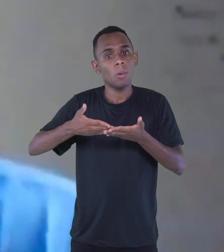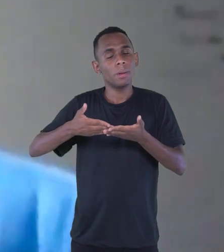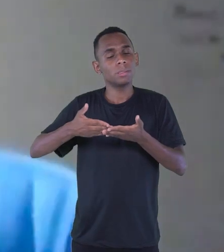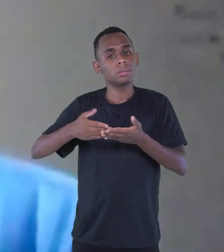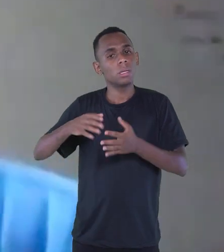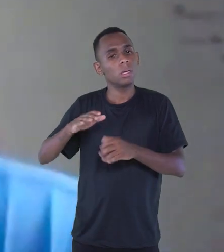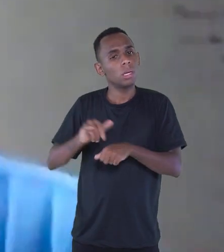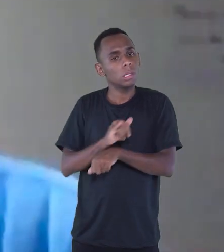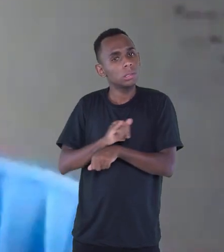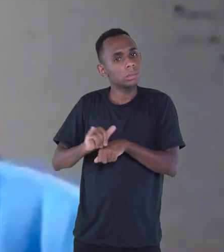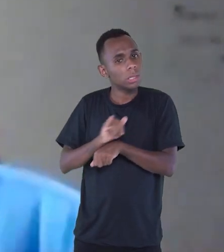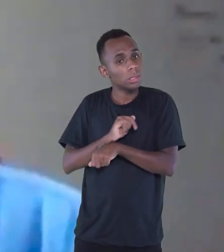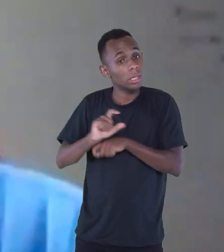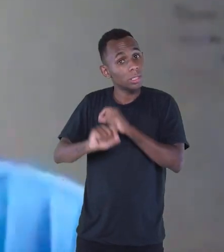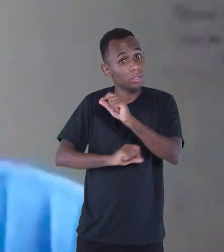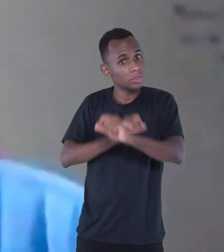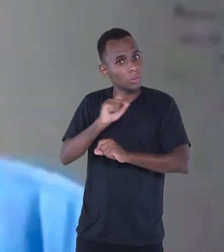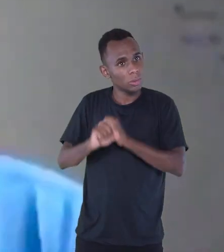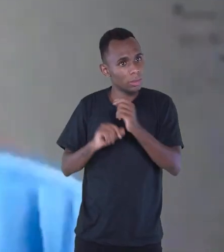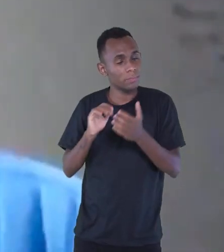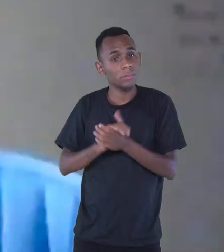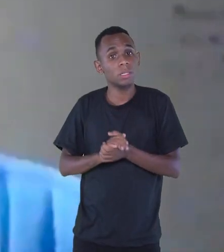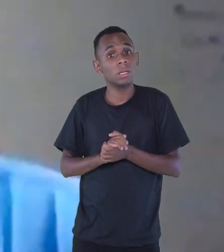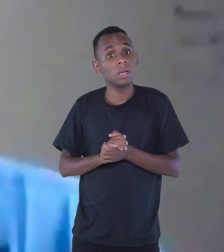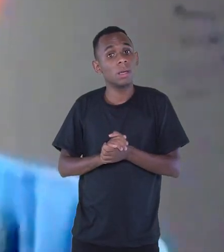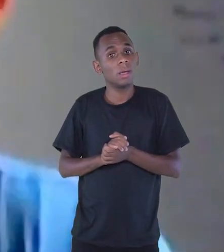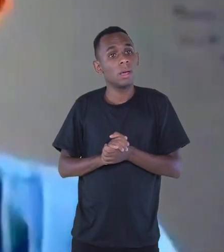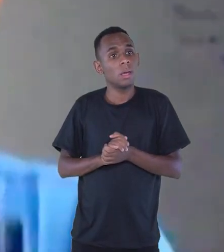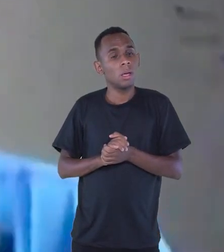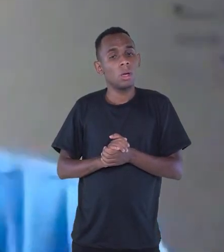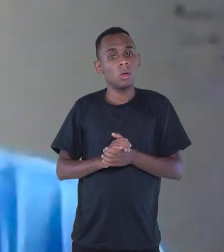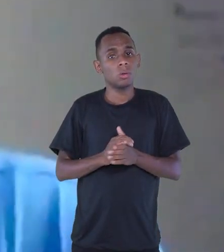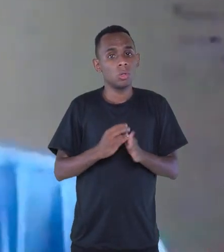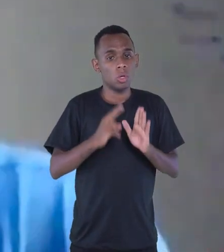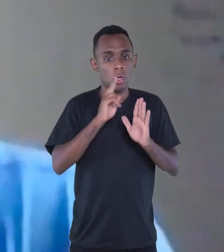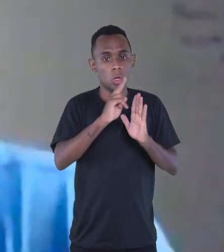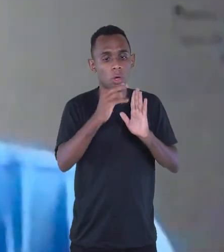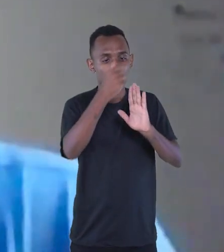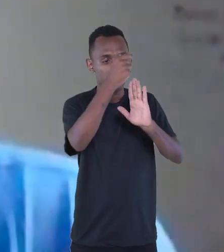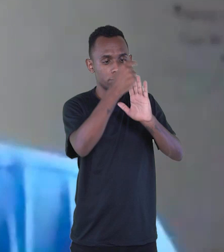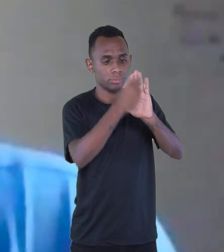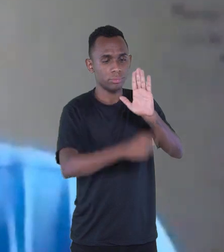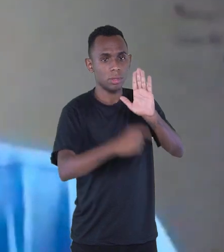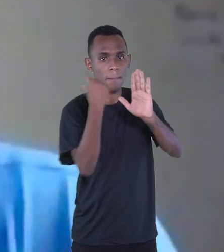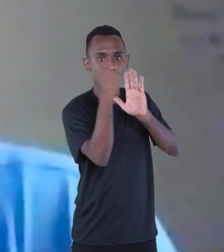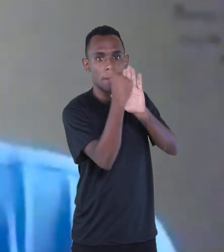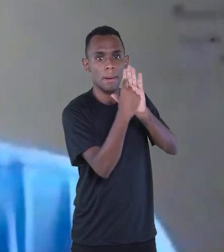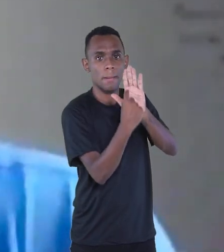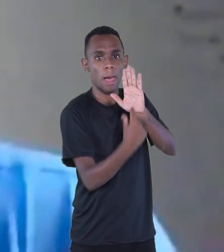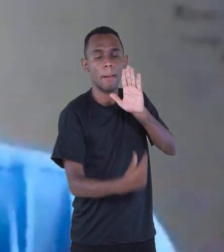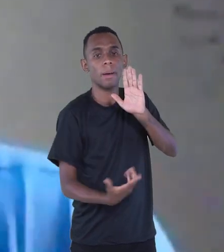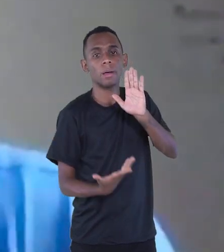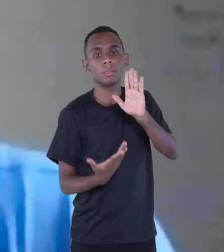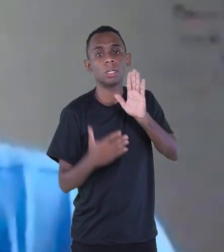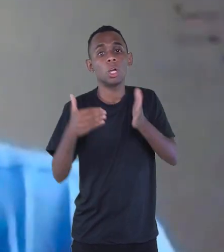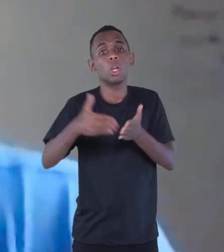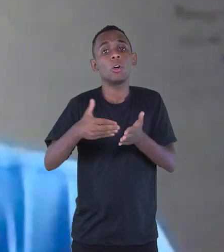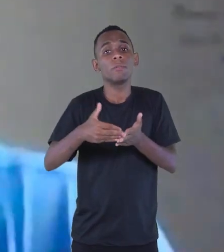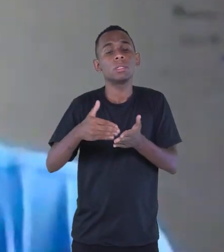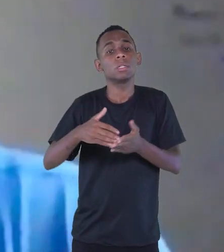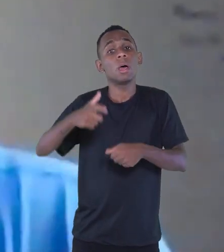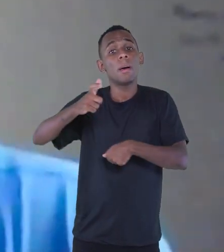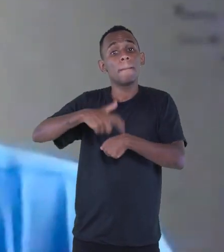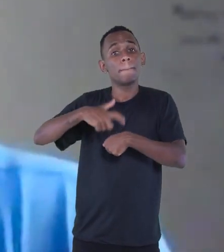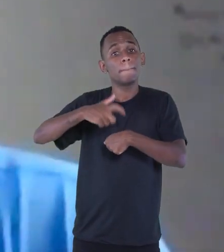editor que queira roubar meu livro. Ele colocava o acróstico no final e não botava. E aí, quando o editor